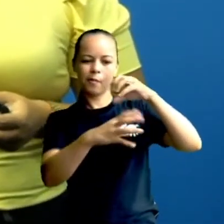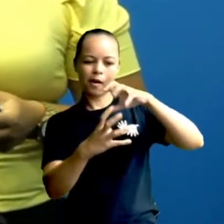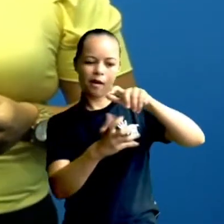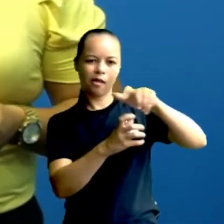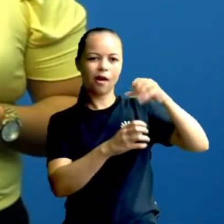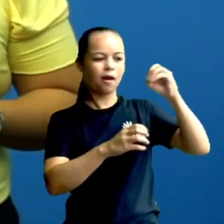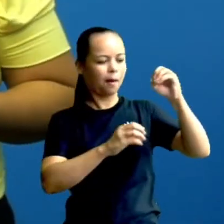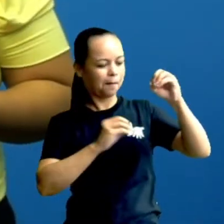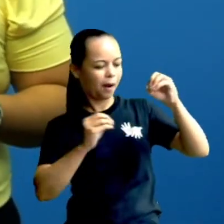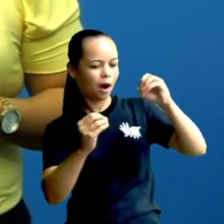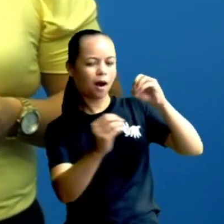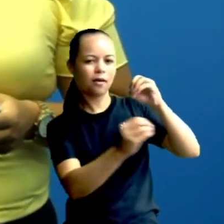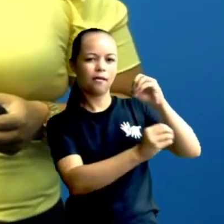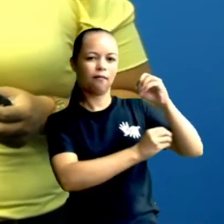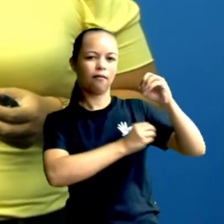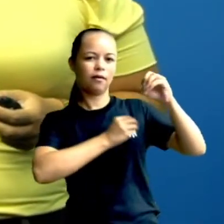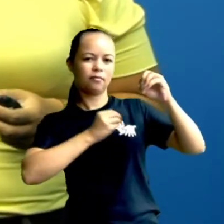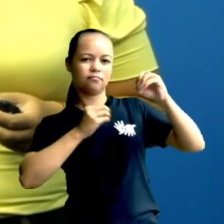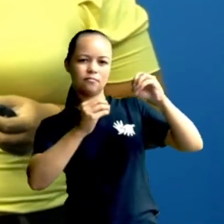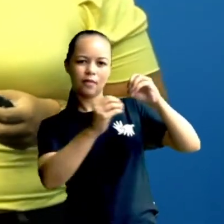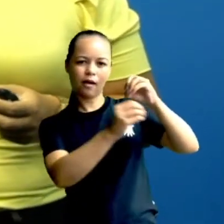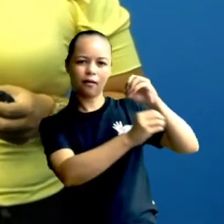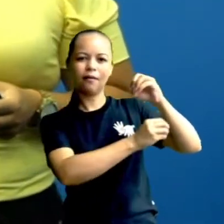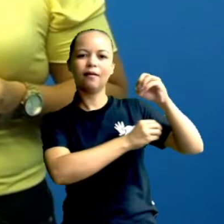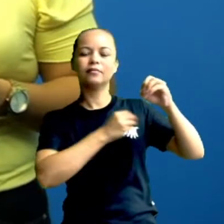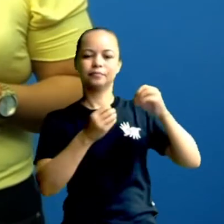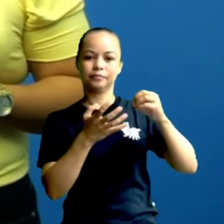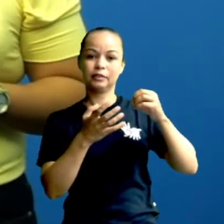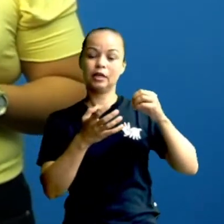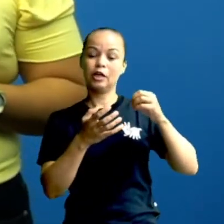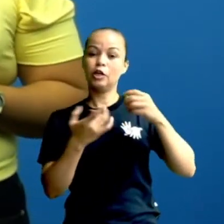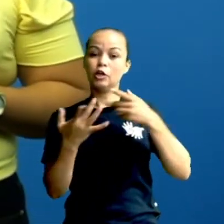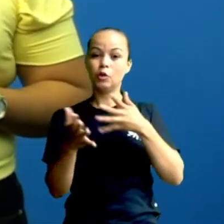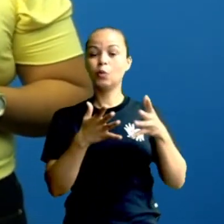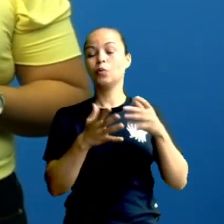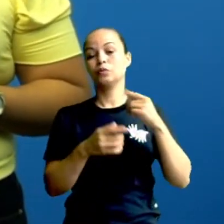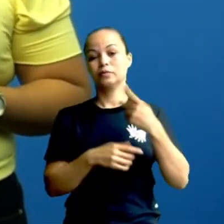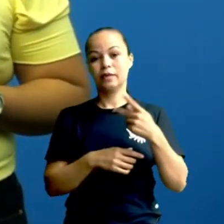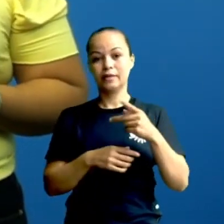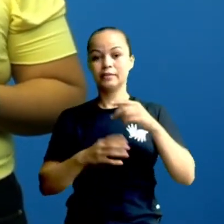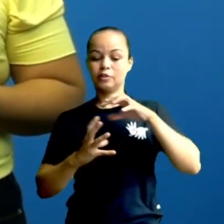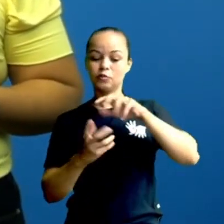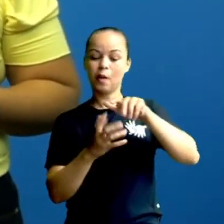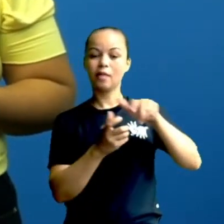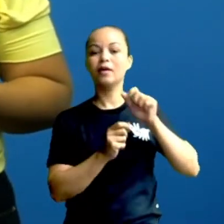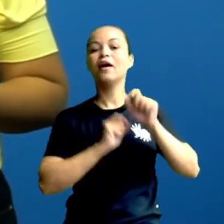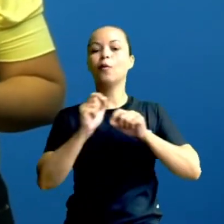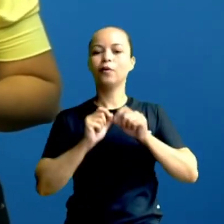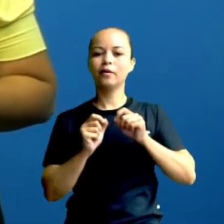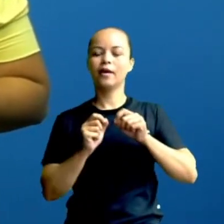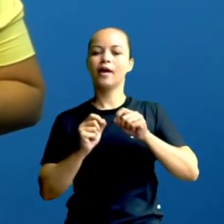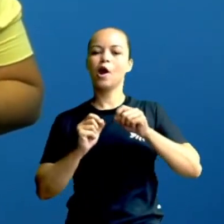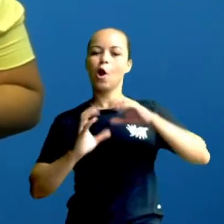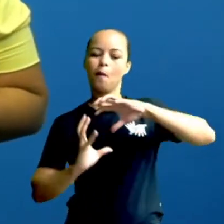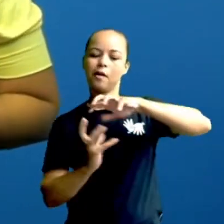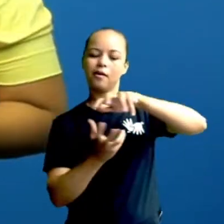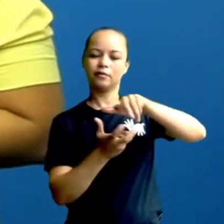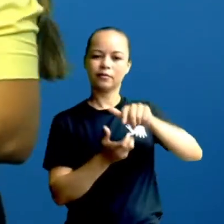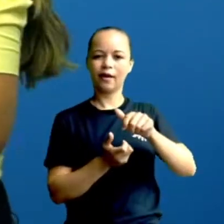ficam lá, girando em volta do Sol. E um desses planetas é o planeta Terra, que é o planeta que a gente vive.